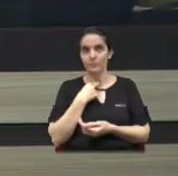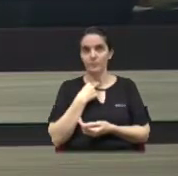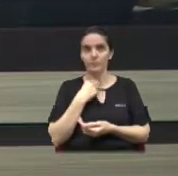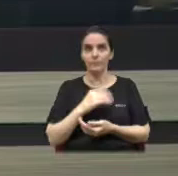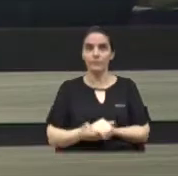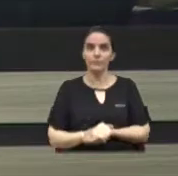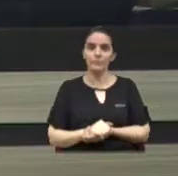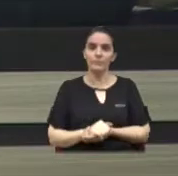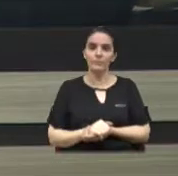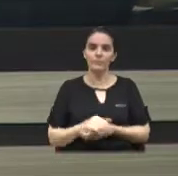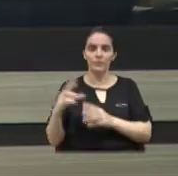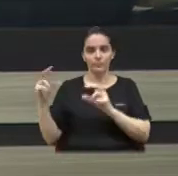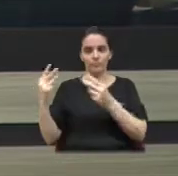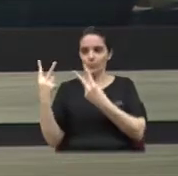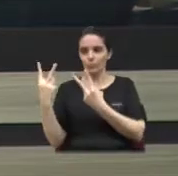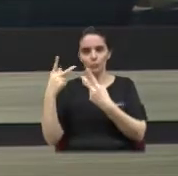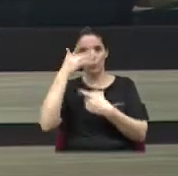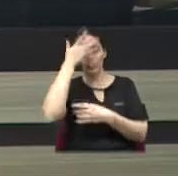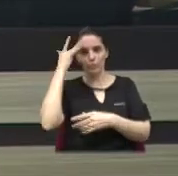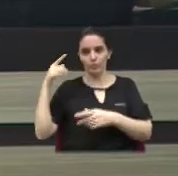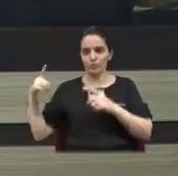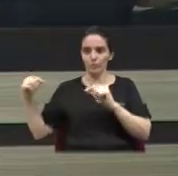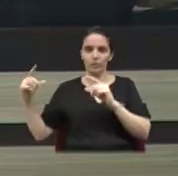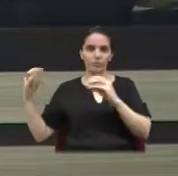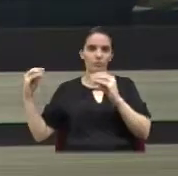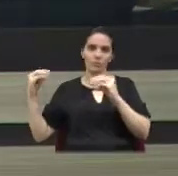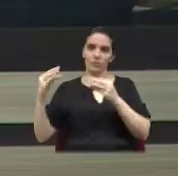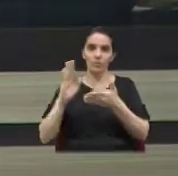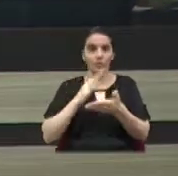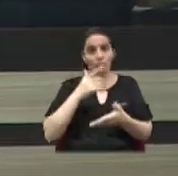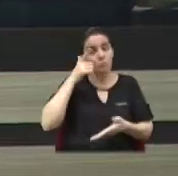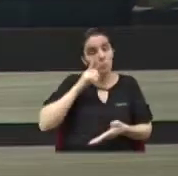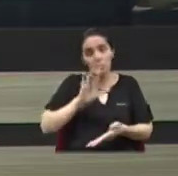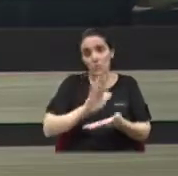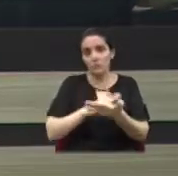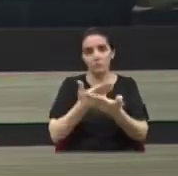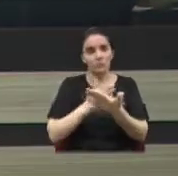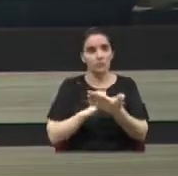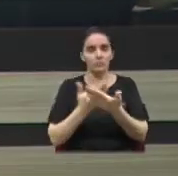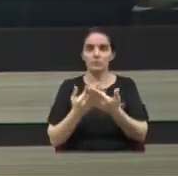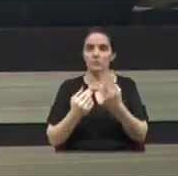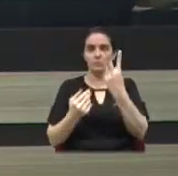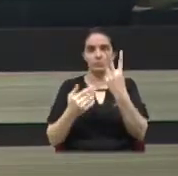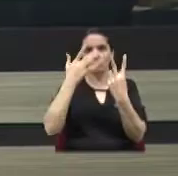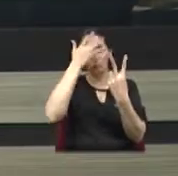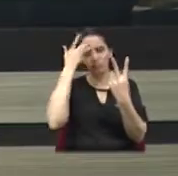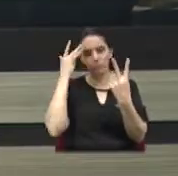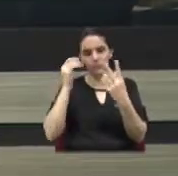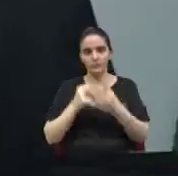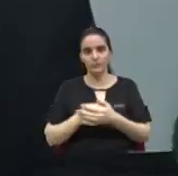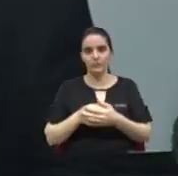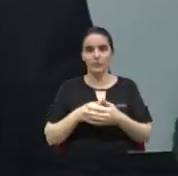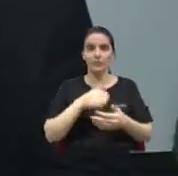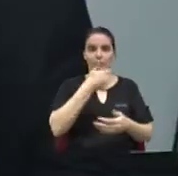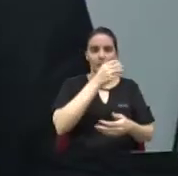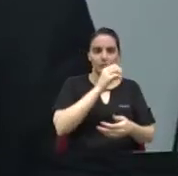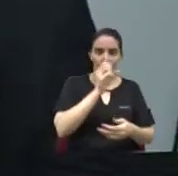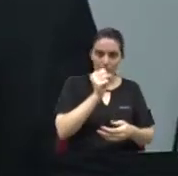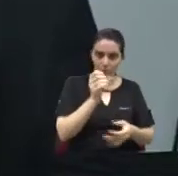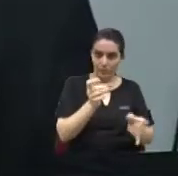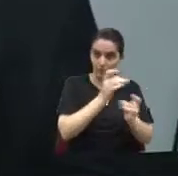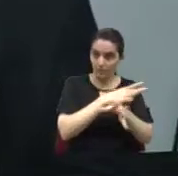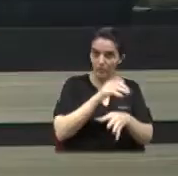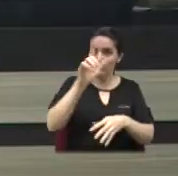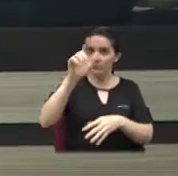qualquer momento da sessão. Nós estamos discutindo a moção 108. Pode ser feita... Eu termino a moção 108 e depois nós